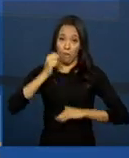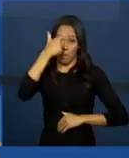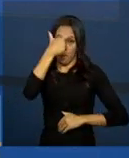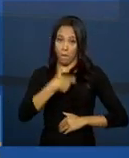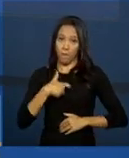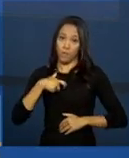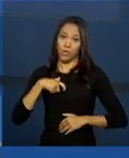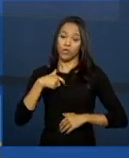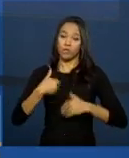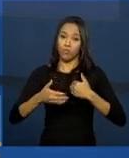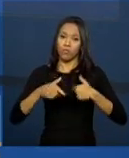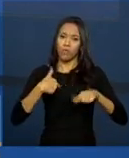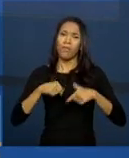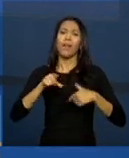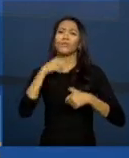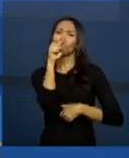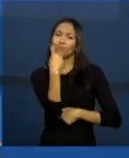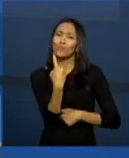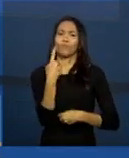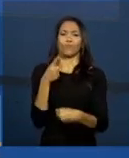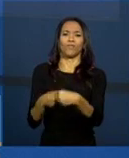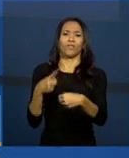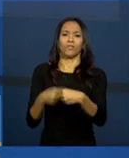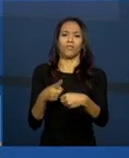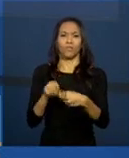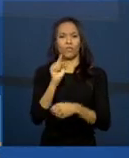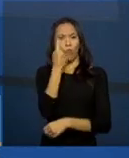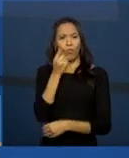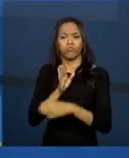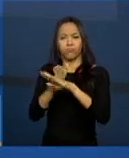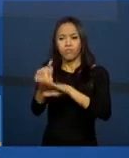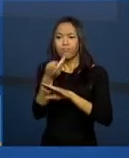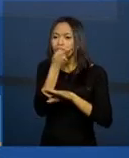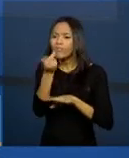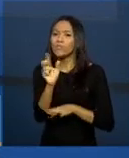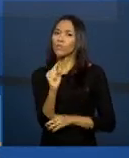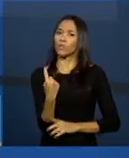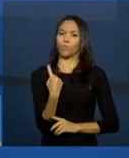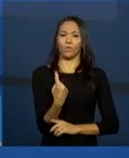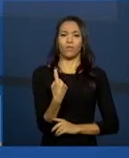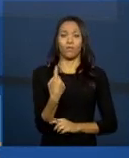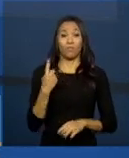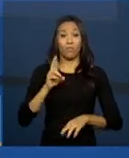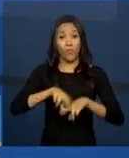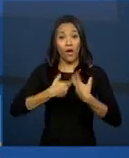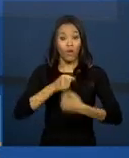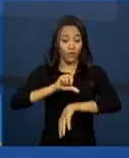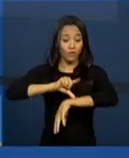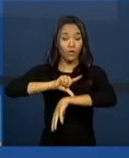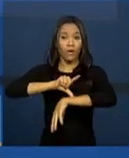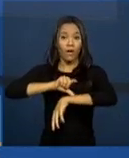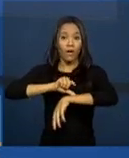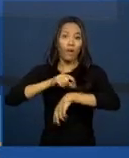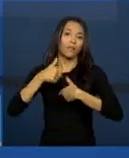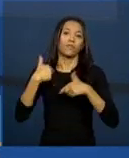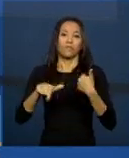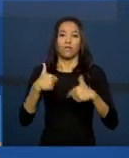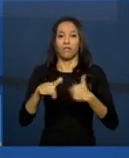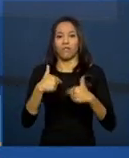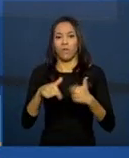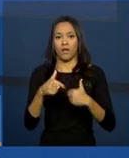apenas em um município, apenas em uma unidade, até porque o próprio horário de funcionamento das unidades,